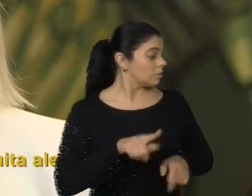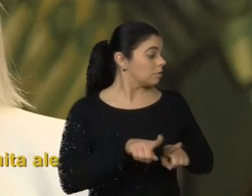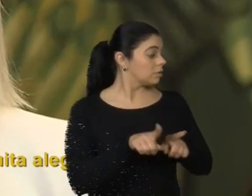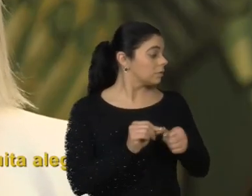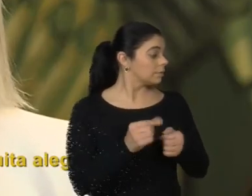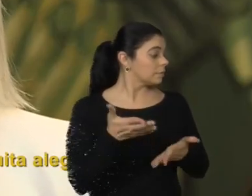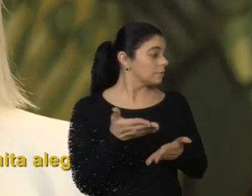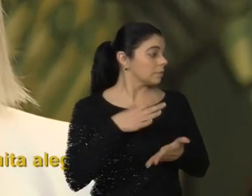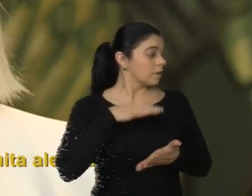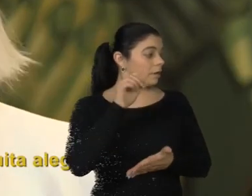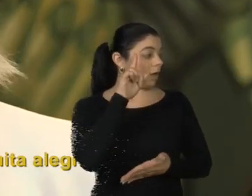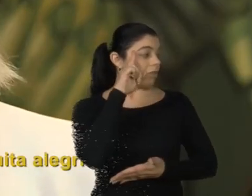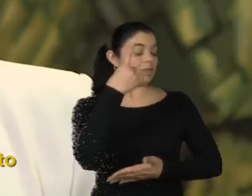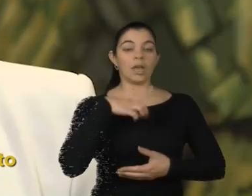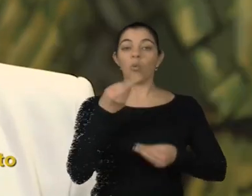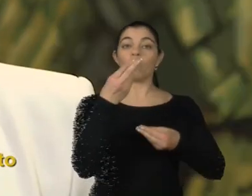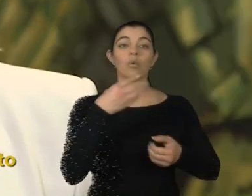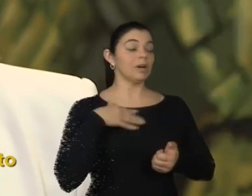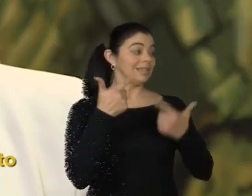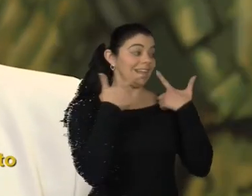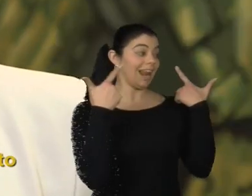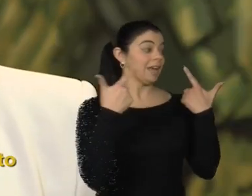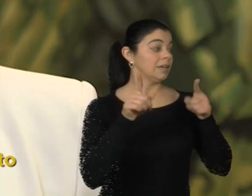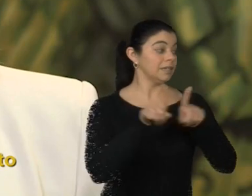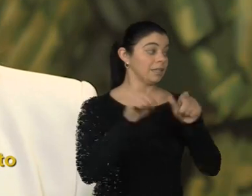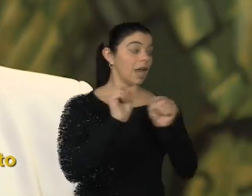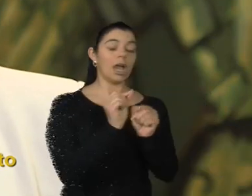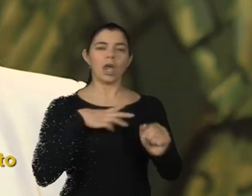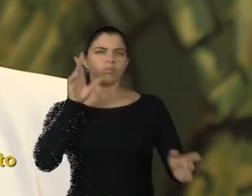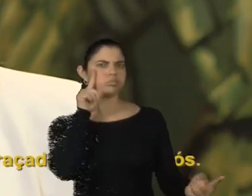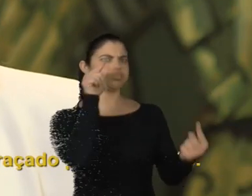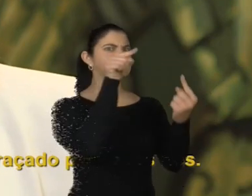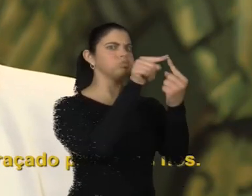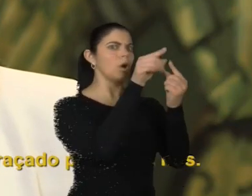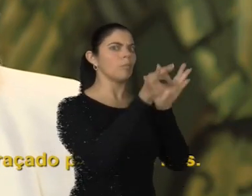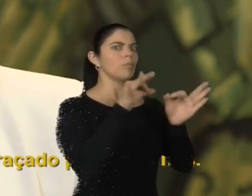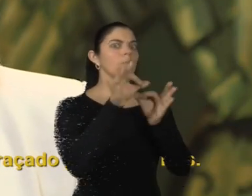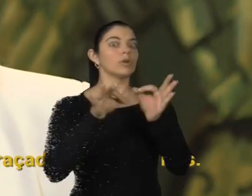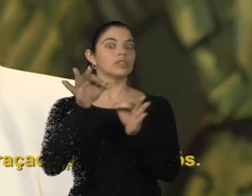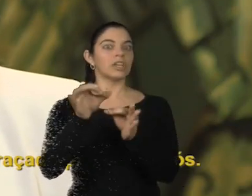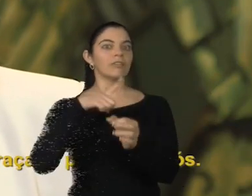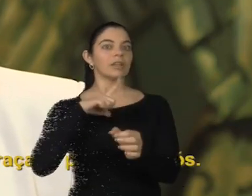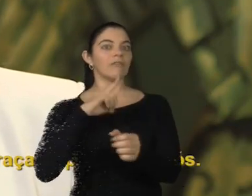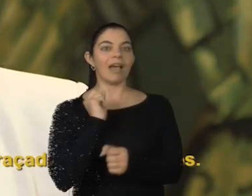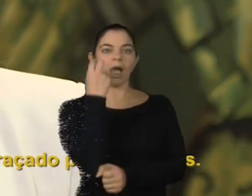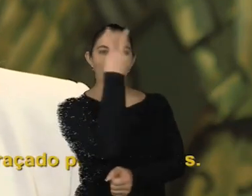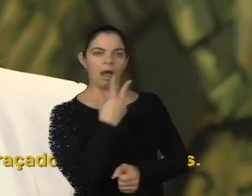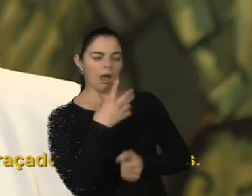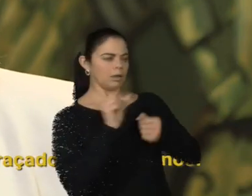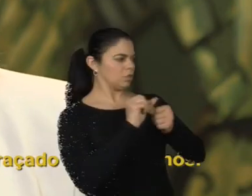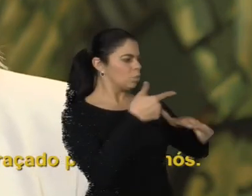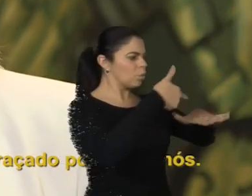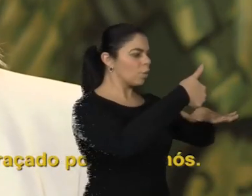recebeu essa ideia com muita alegria. E nós fomos em busca de um projeto que tivesse a cara da Espaço Laser, que pudesse ser